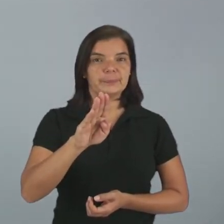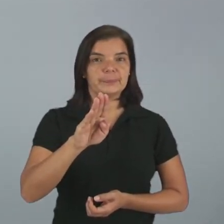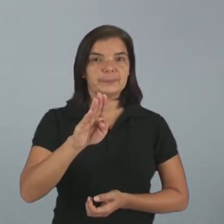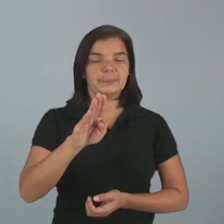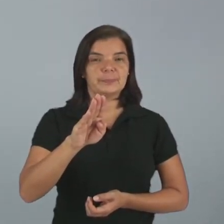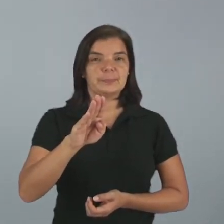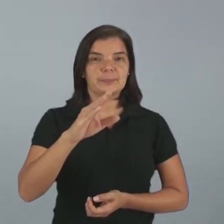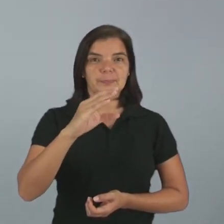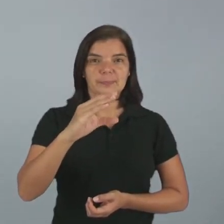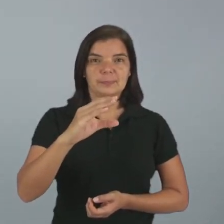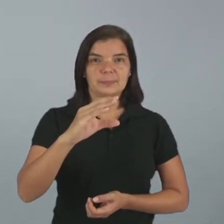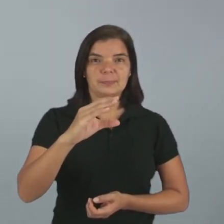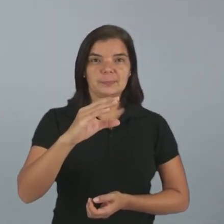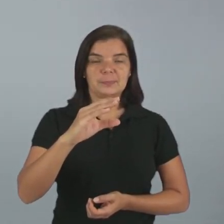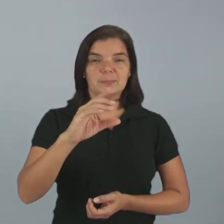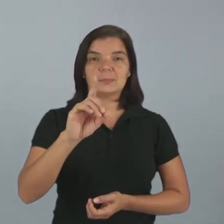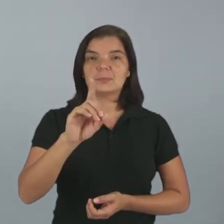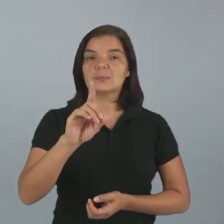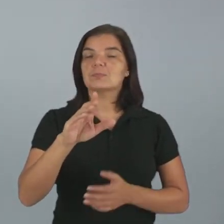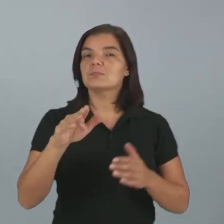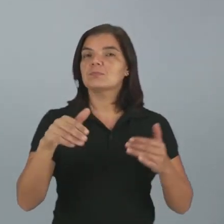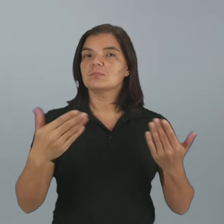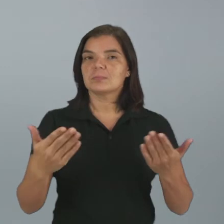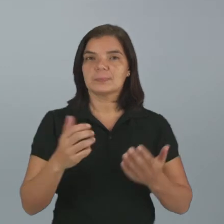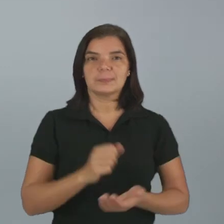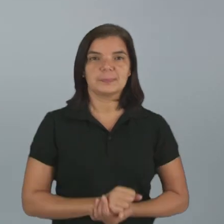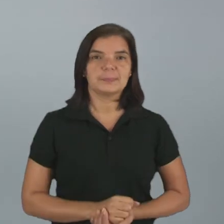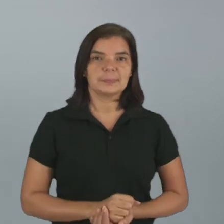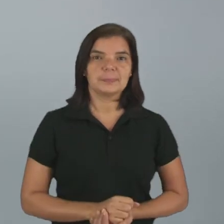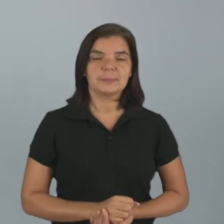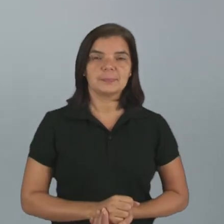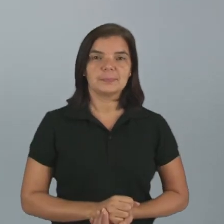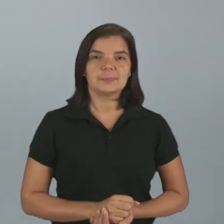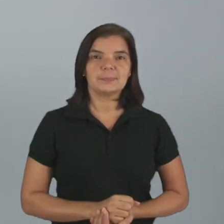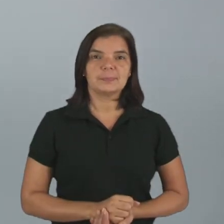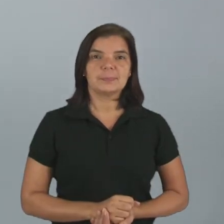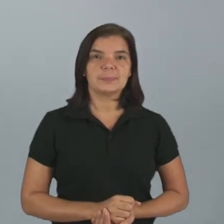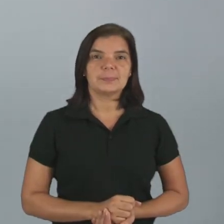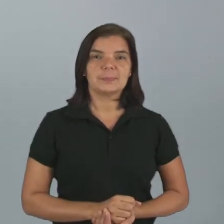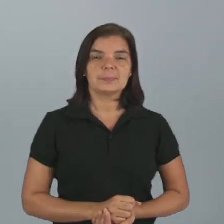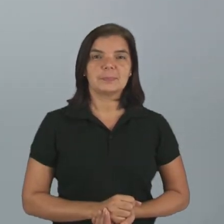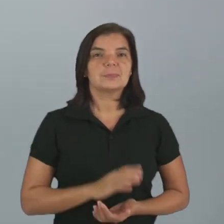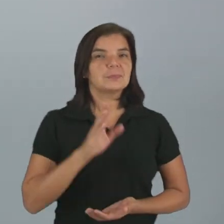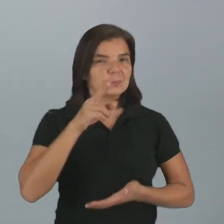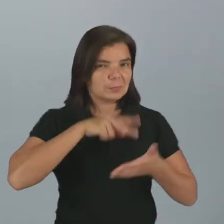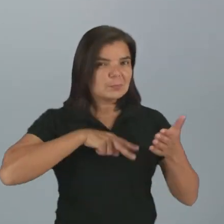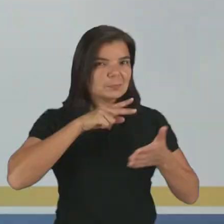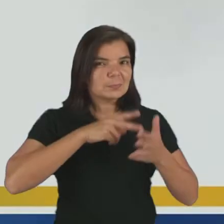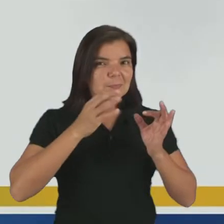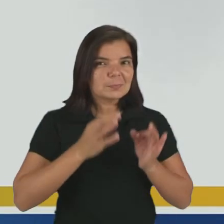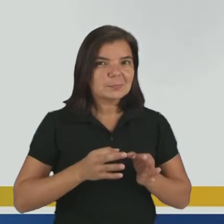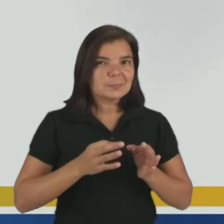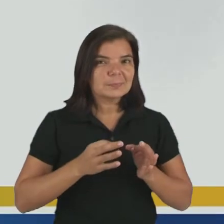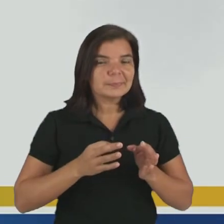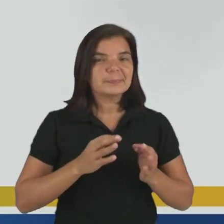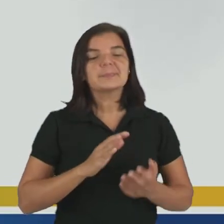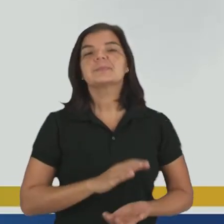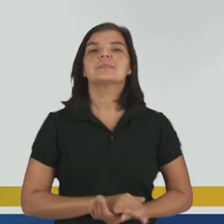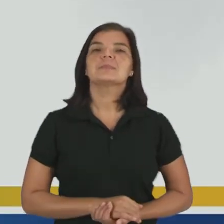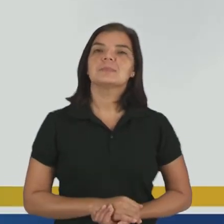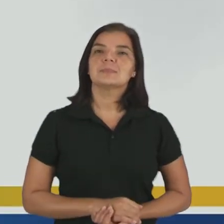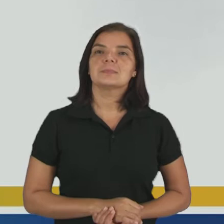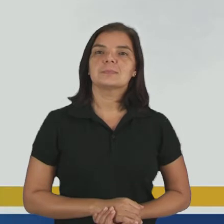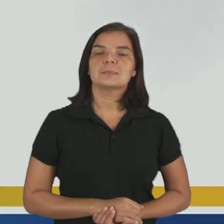C ou D, certo? Então, já leram direitinho as alternativas.